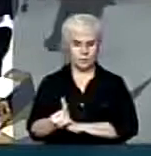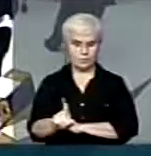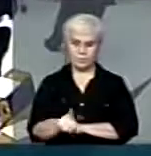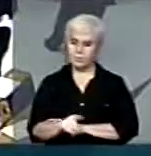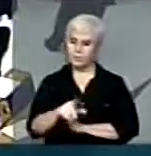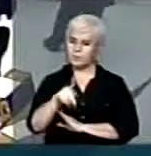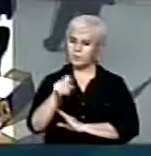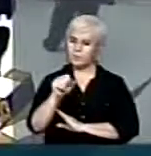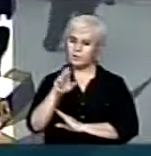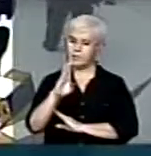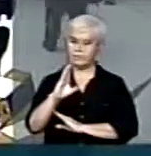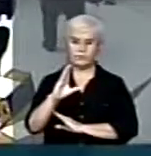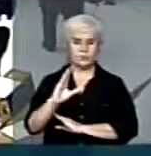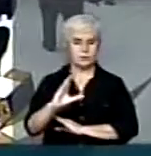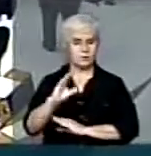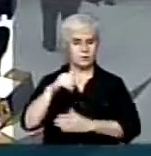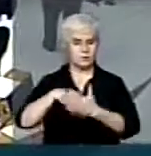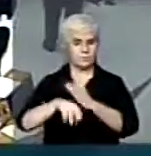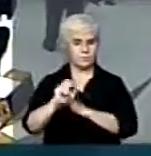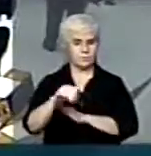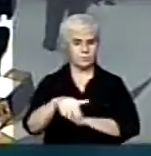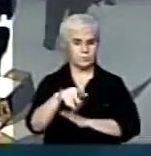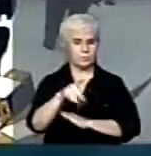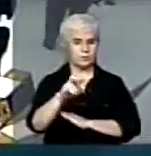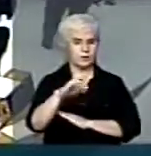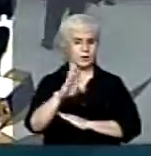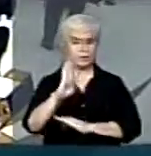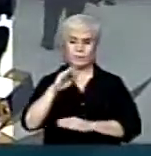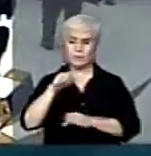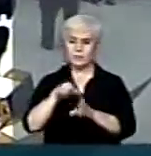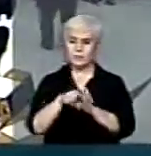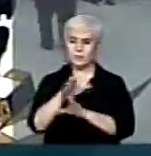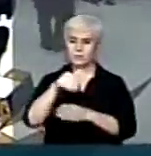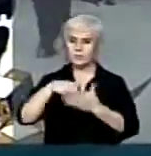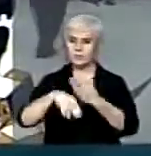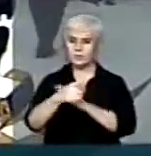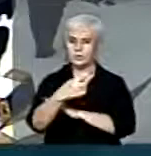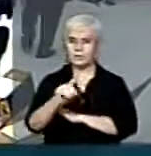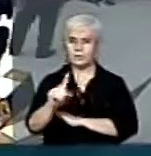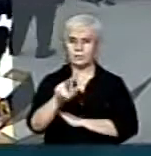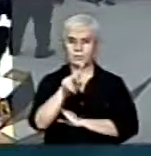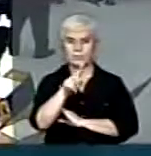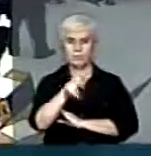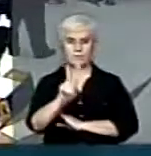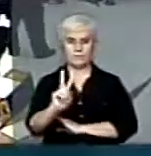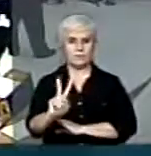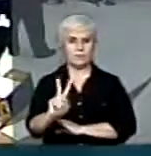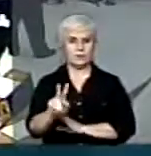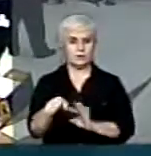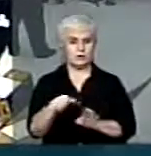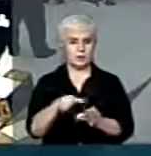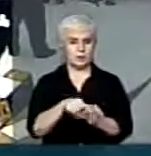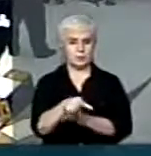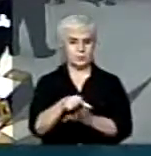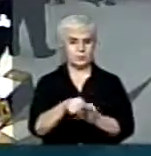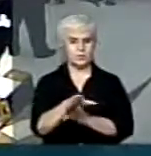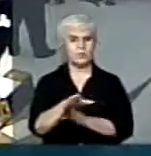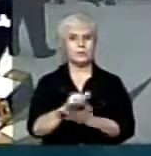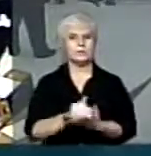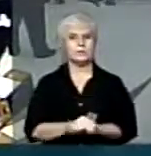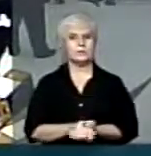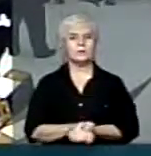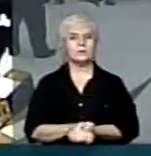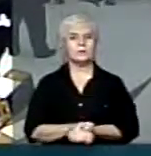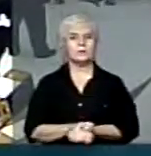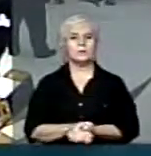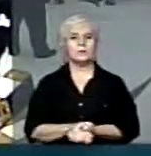PC sim, PRB, PRB vota não, TV, TV,